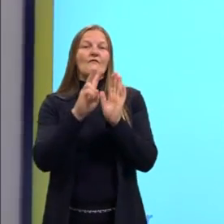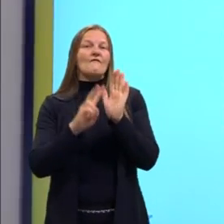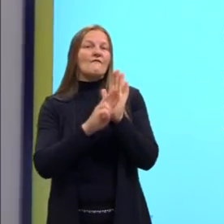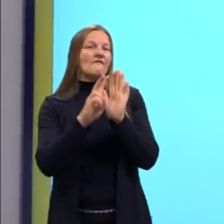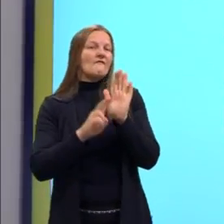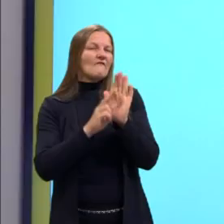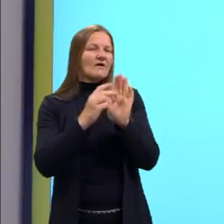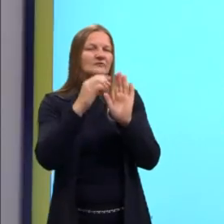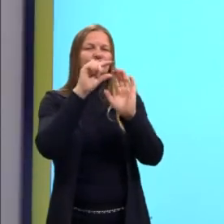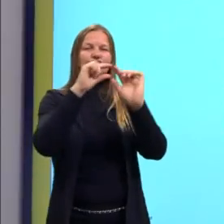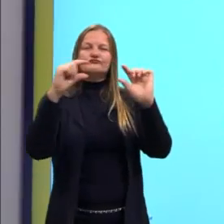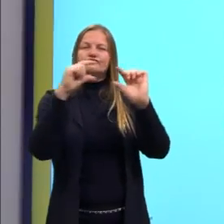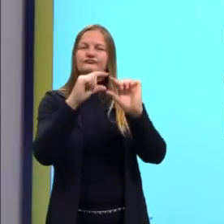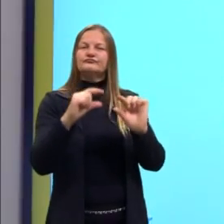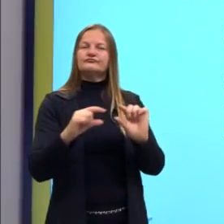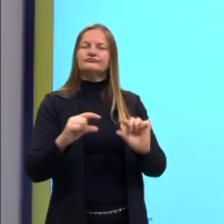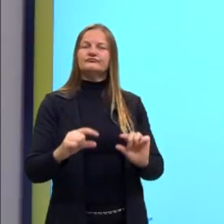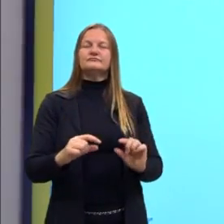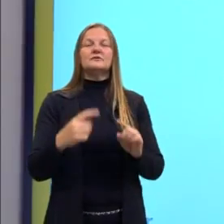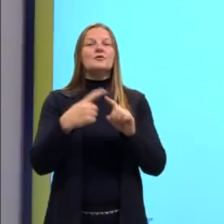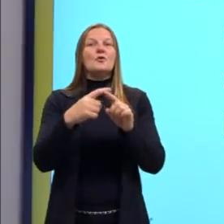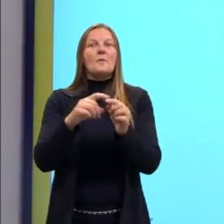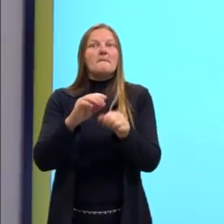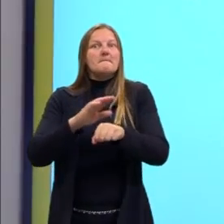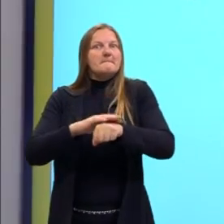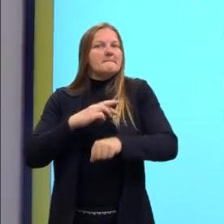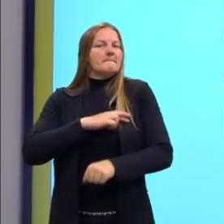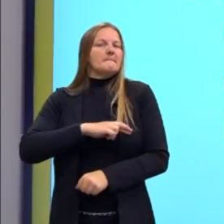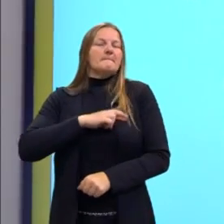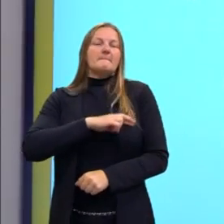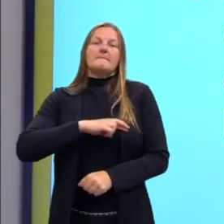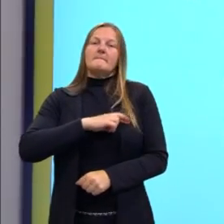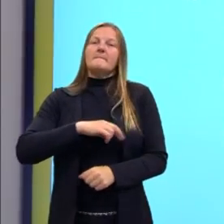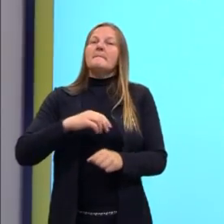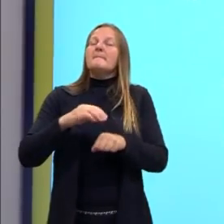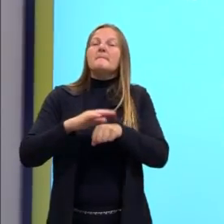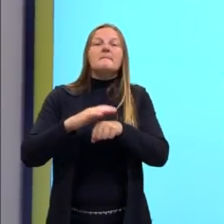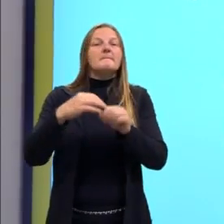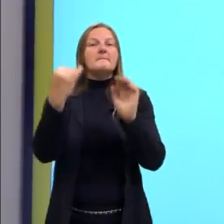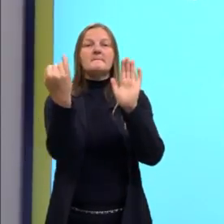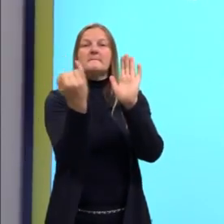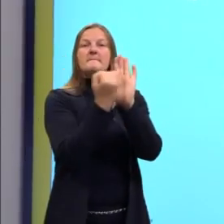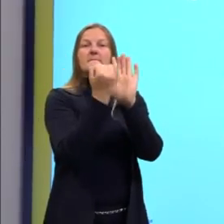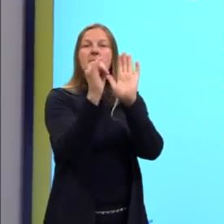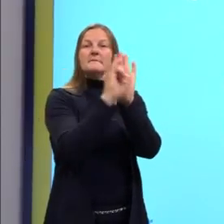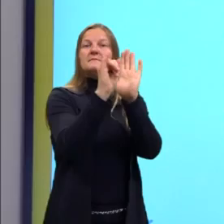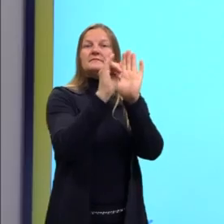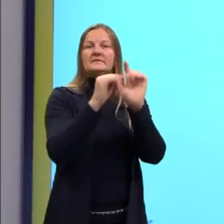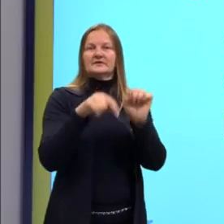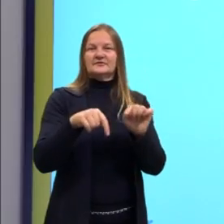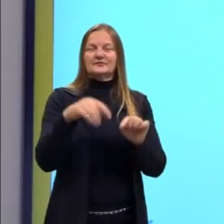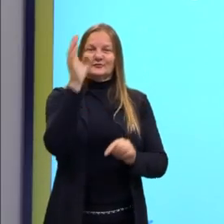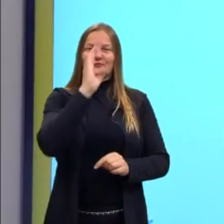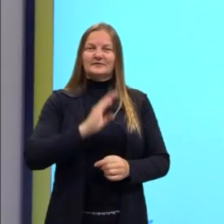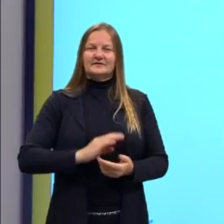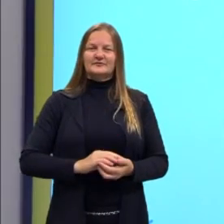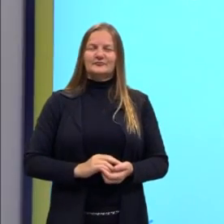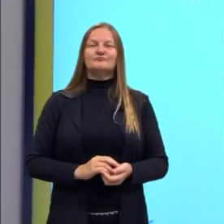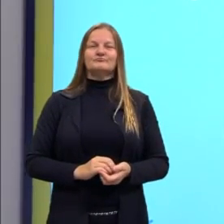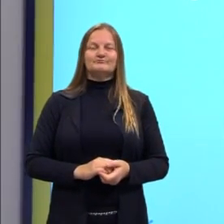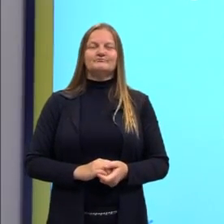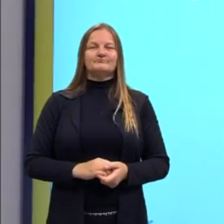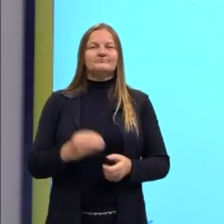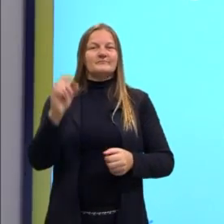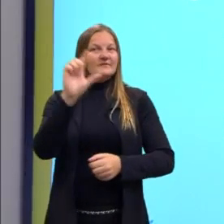brasileiro é considerado um dos principais marcos da literatura do nosso país. Por isso que ele é muito importante e que ele é